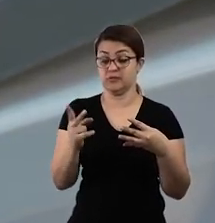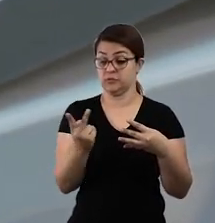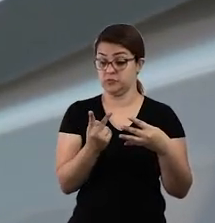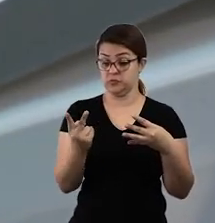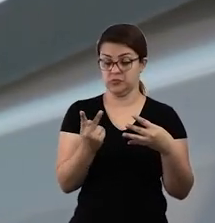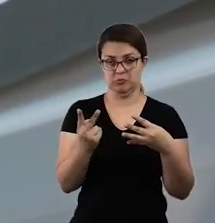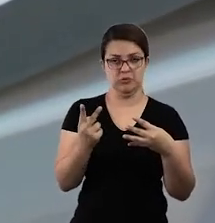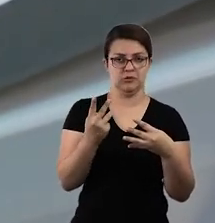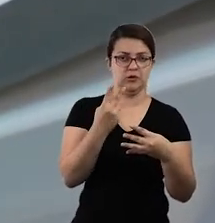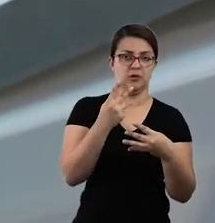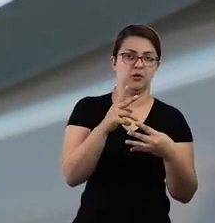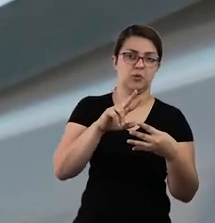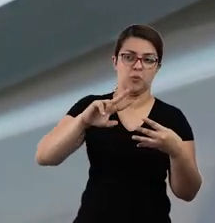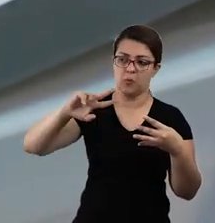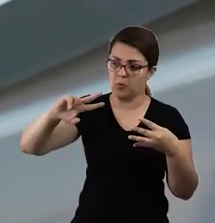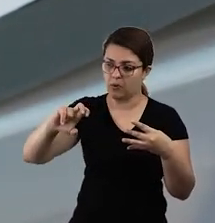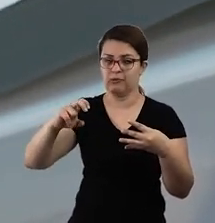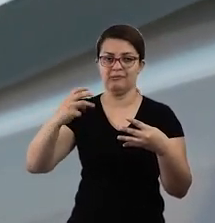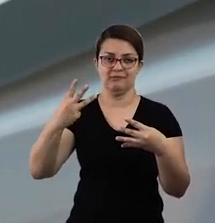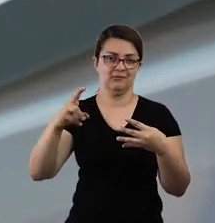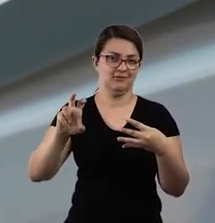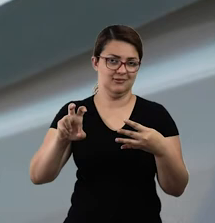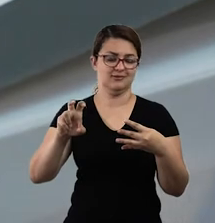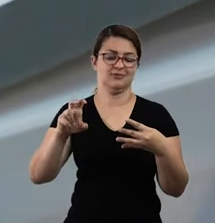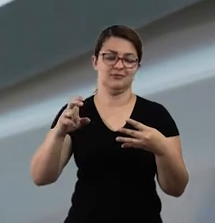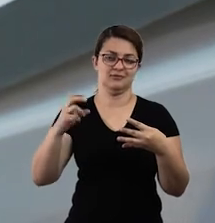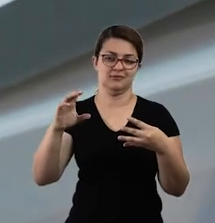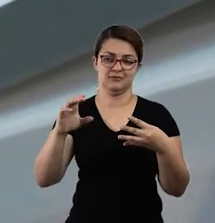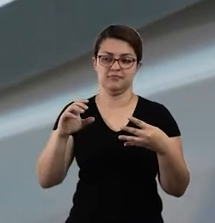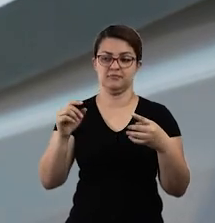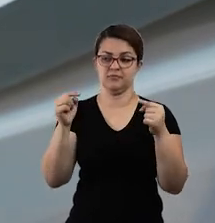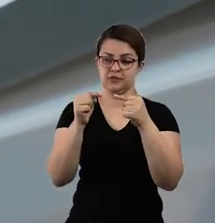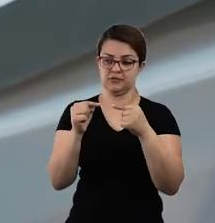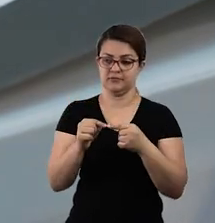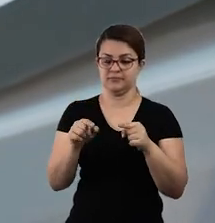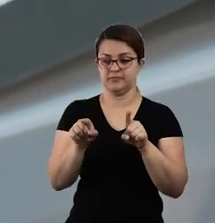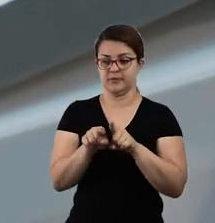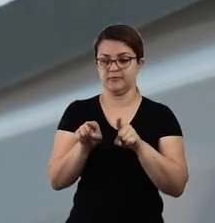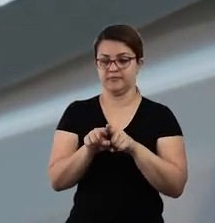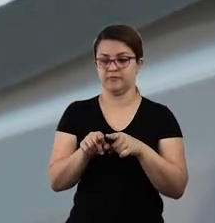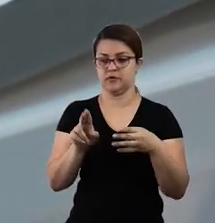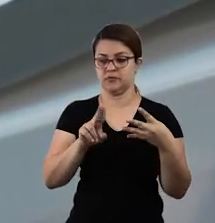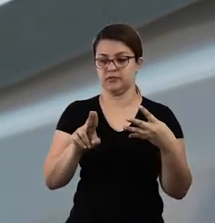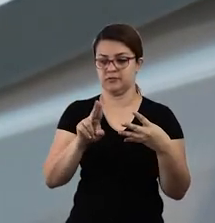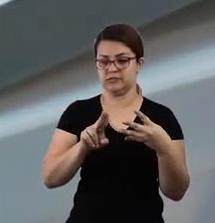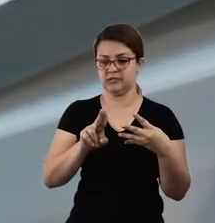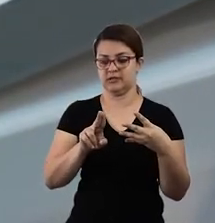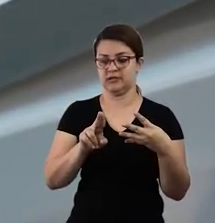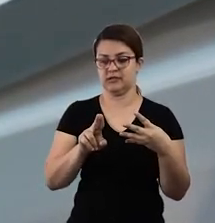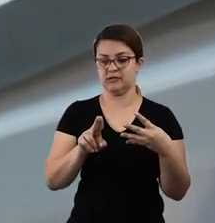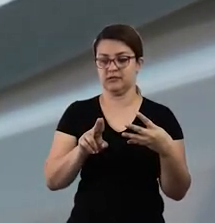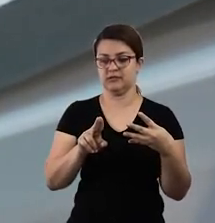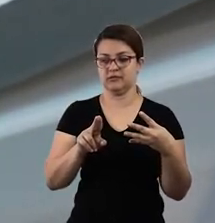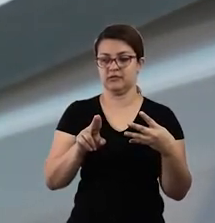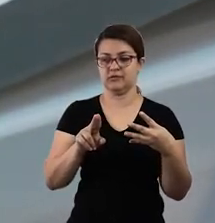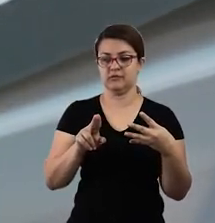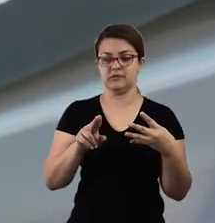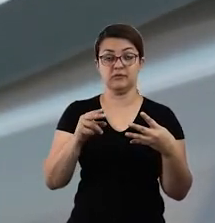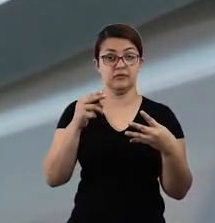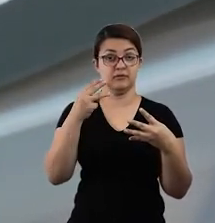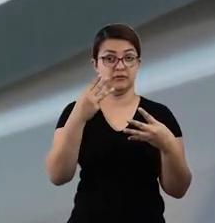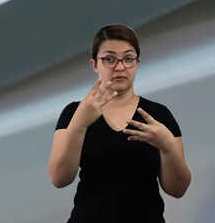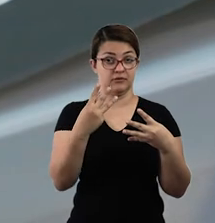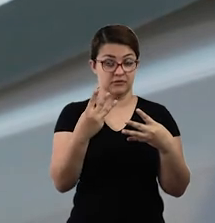aqui e essas aqui zero, não vou utilizar nenhuma. Outro tipo de combinação que eu posso fazer. Utilizar três moedinhas de 10